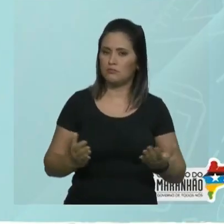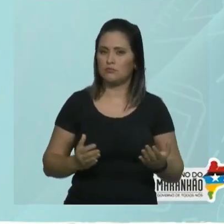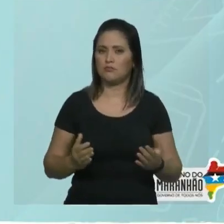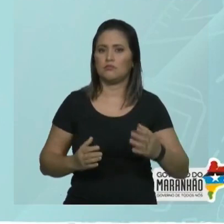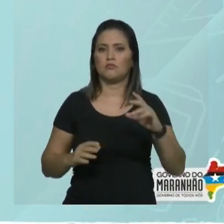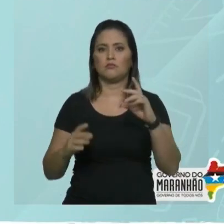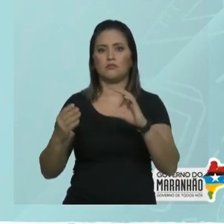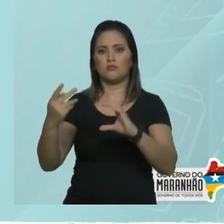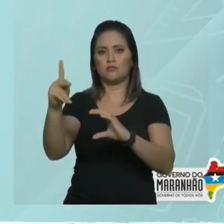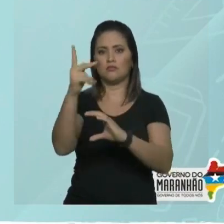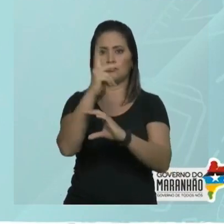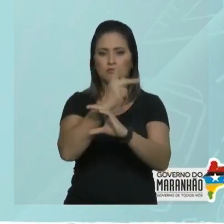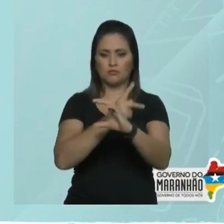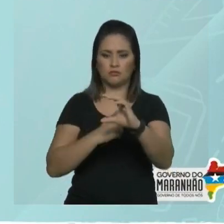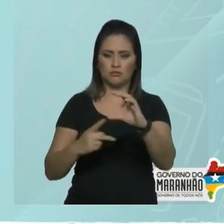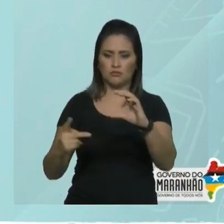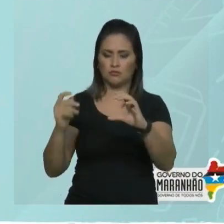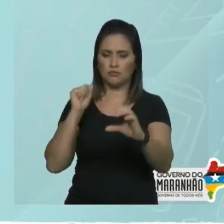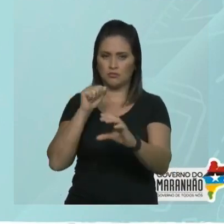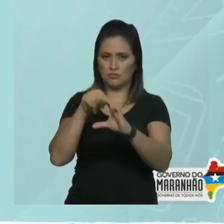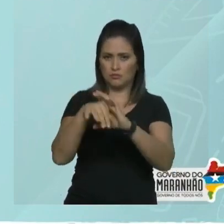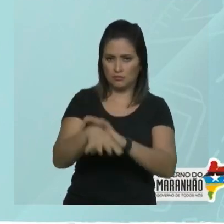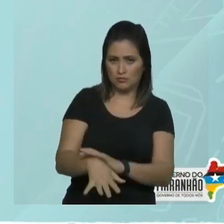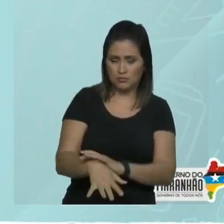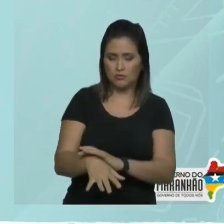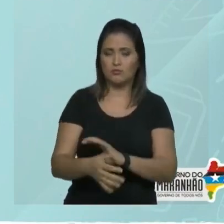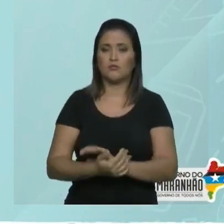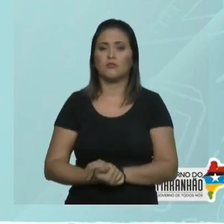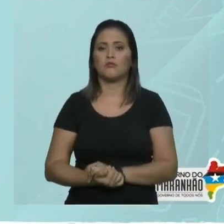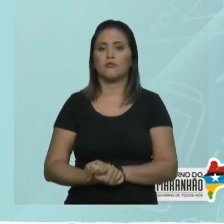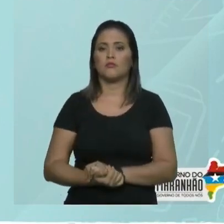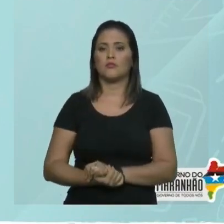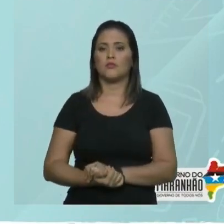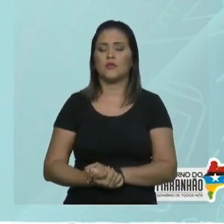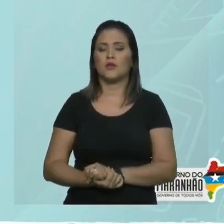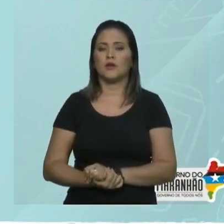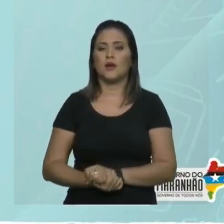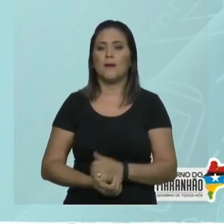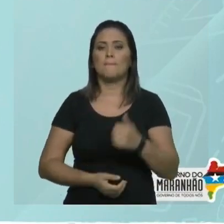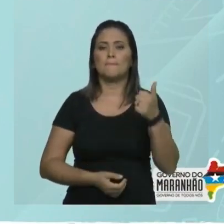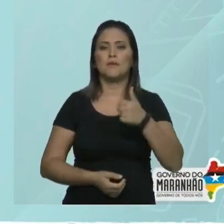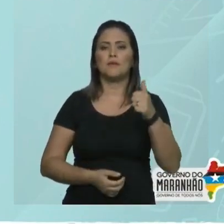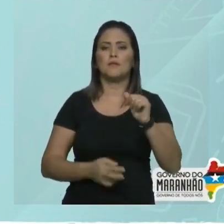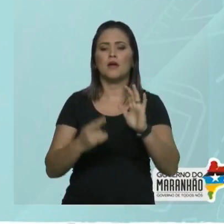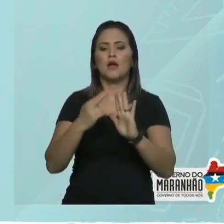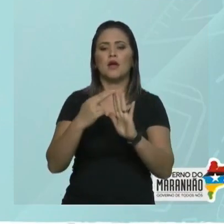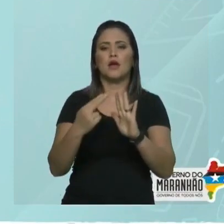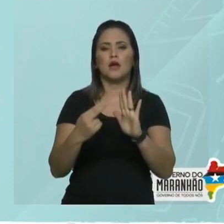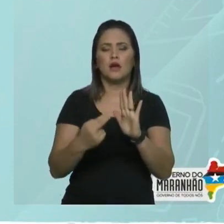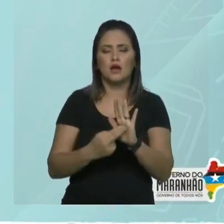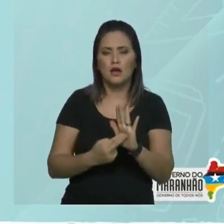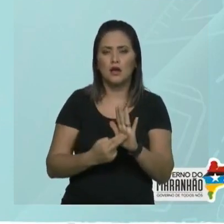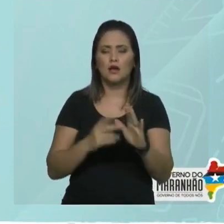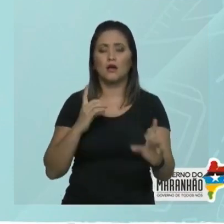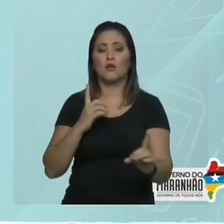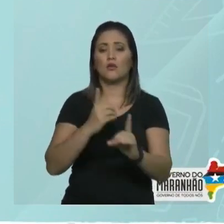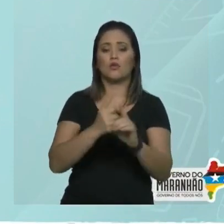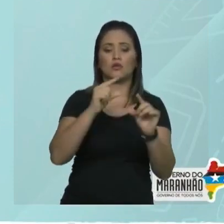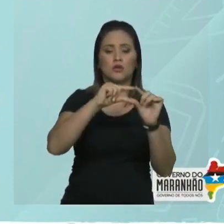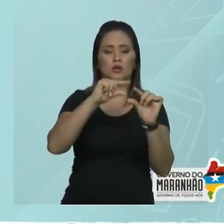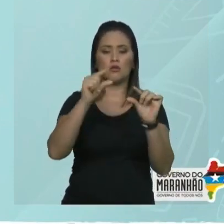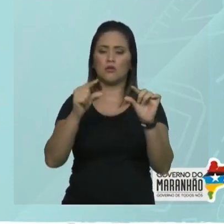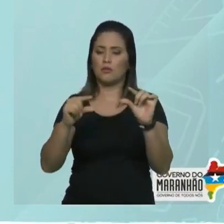hidrocarboneto, ele também quer o nome. Vamos lá. Se a cadeia ramificada, primeira regra. Achar a cadeia principal. Quem é a cadeia principal?